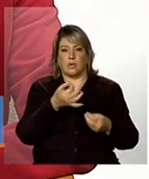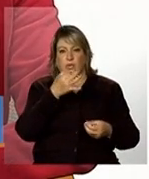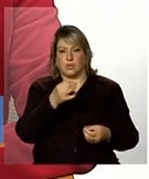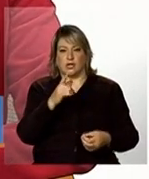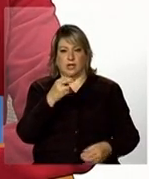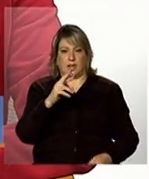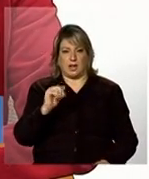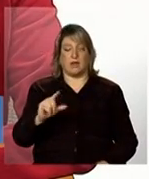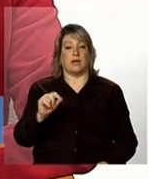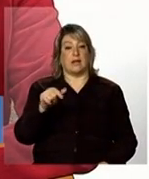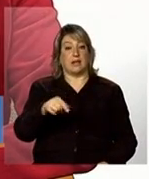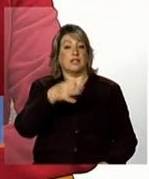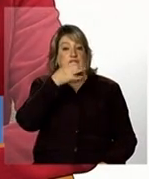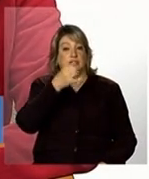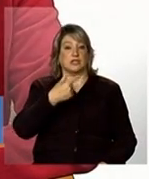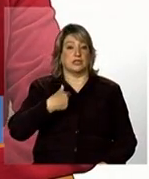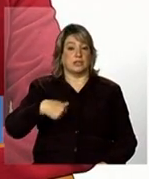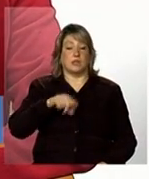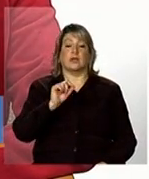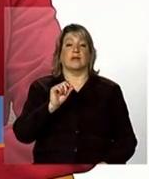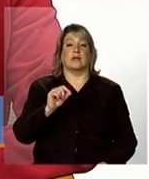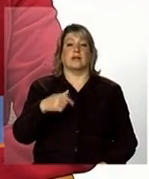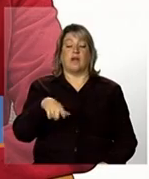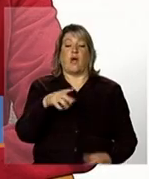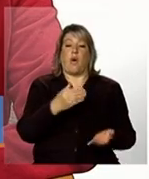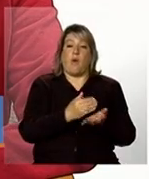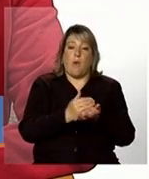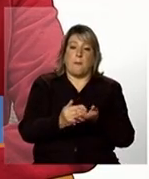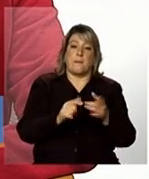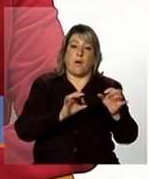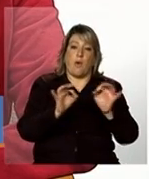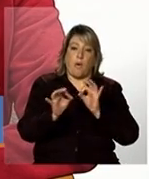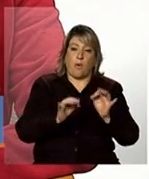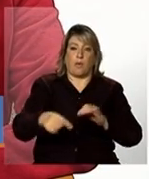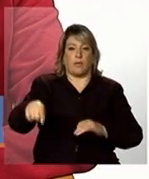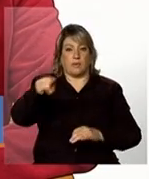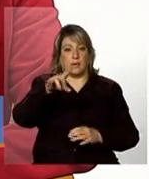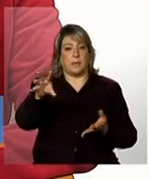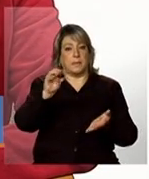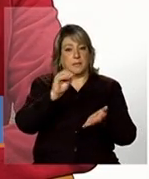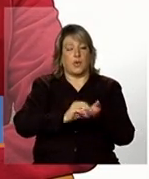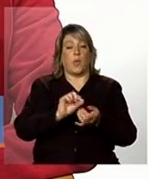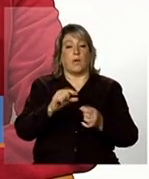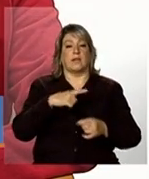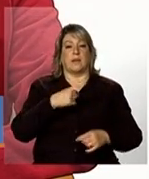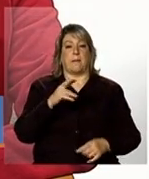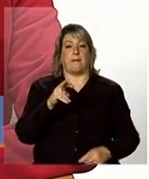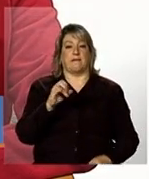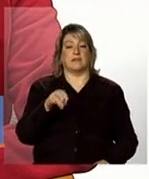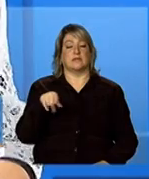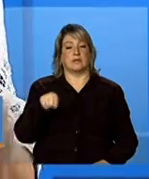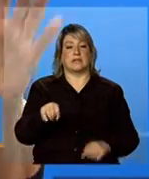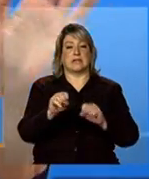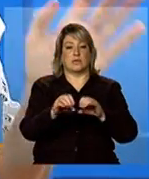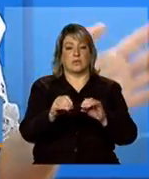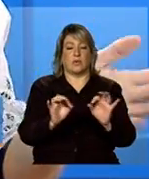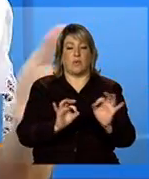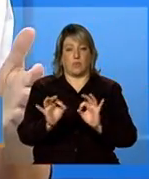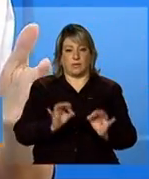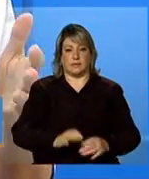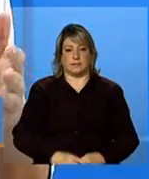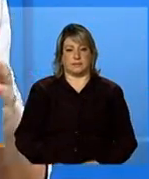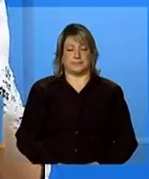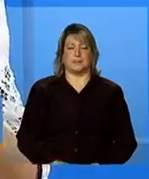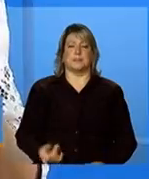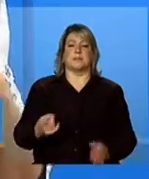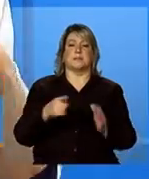gente a dica que a gente dá para que eles comecem a se organizar para que implementem o que está previsto na instrução operacional e caso por exemplo na